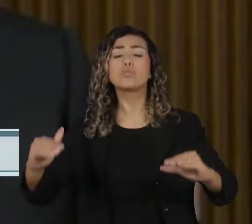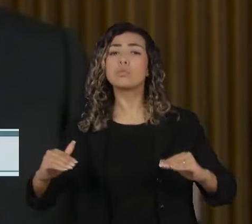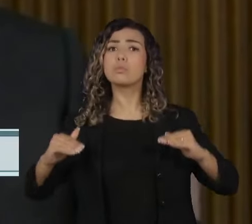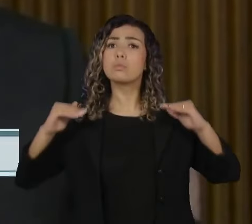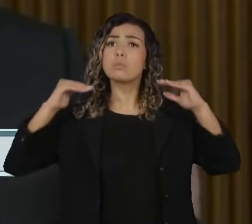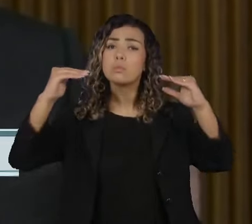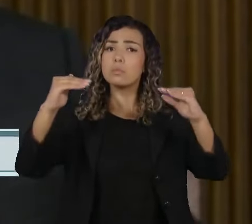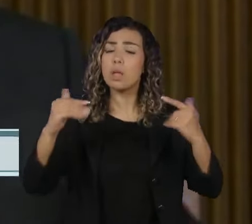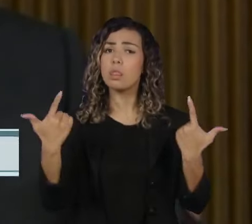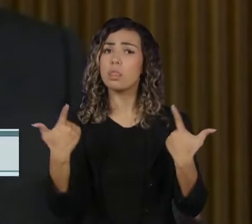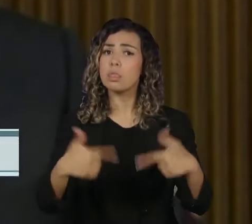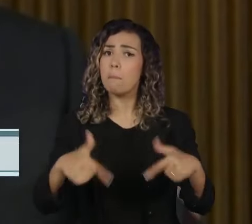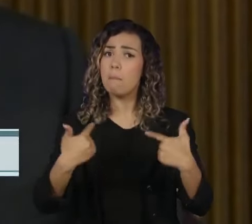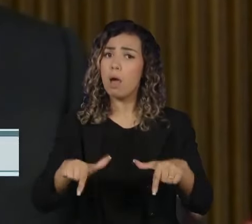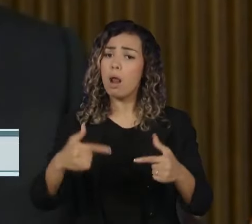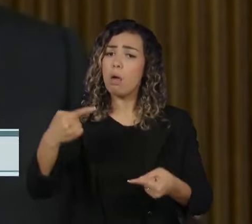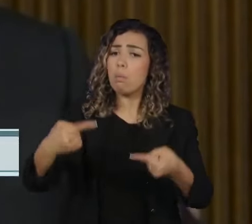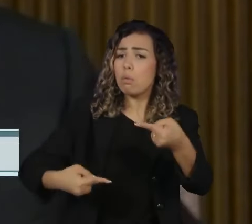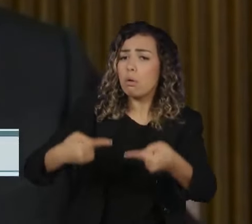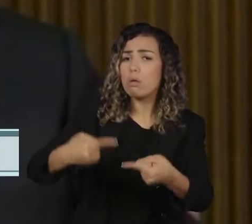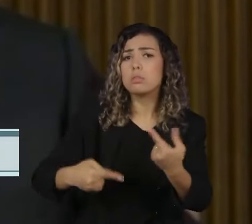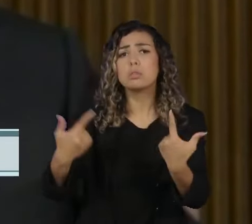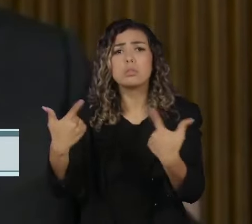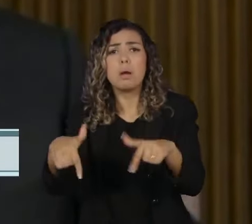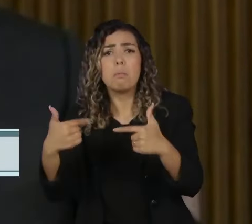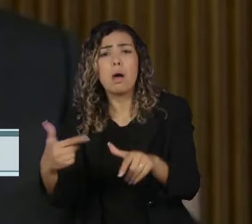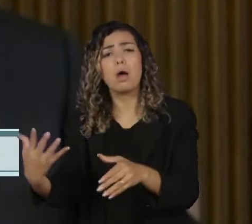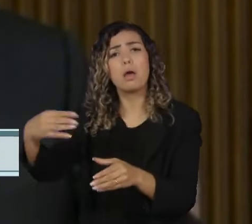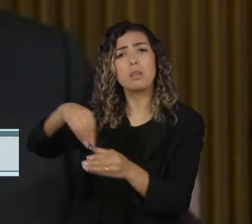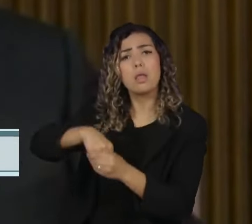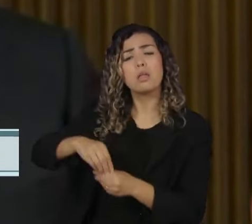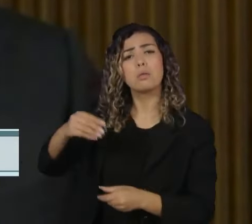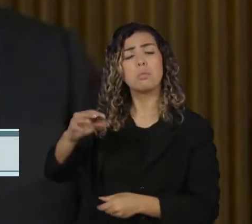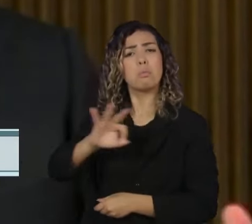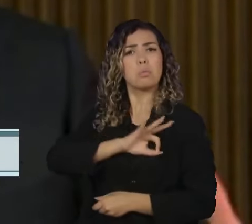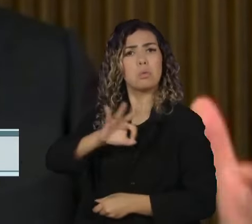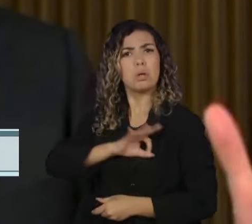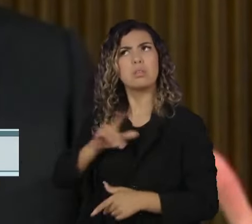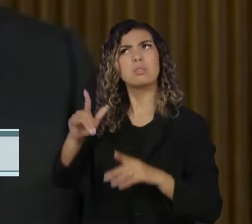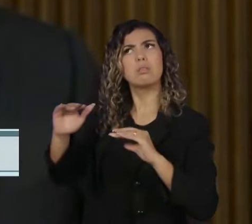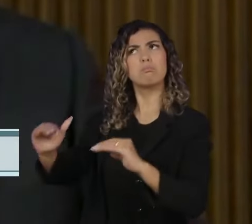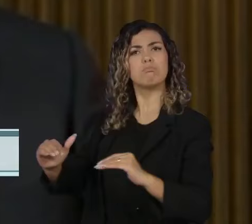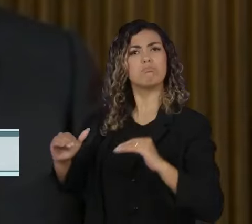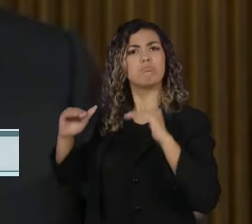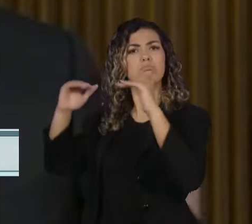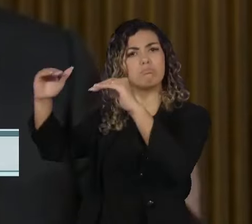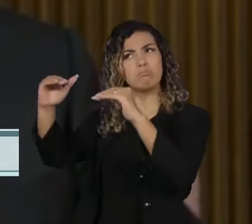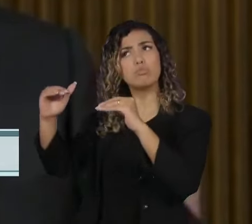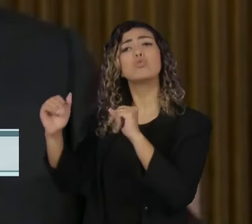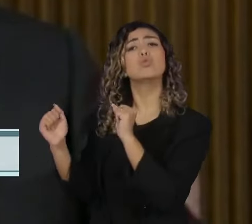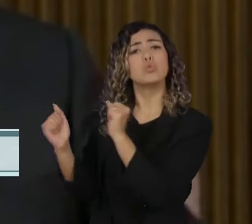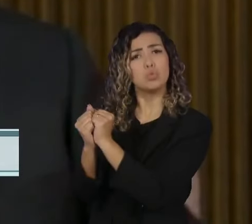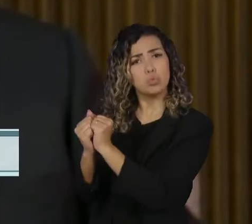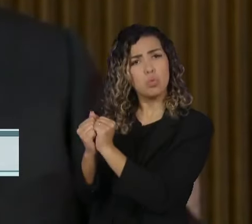desse, vamos chamar assim, usar uma expressão mais ou menos neutra, comprou dessa